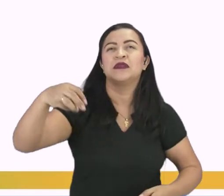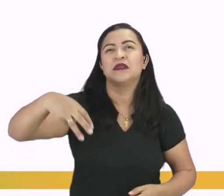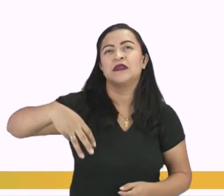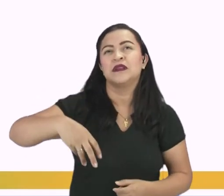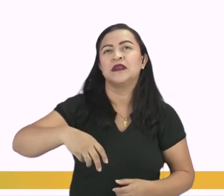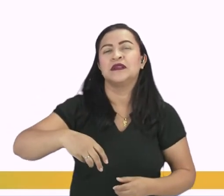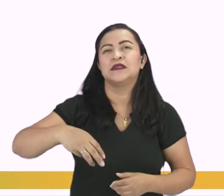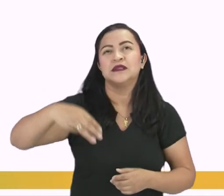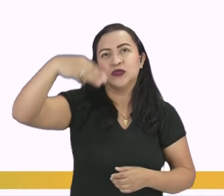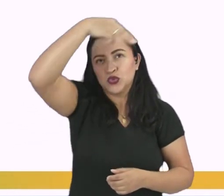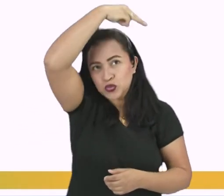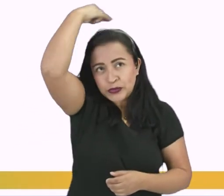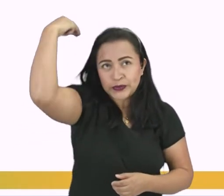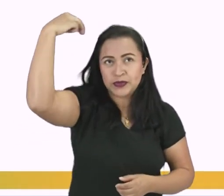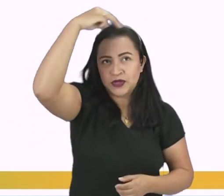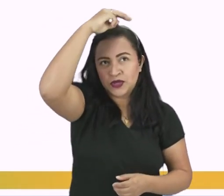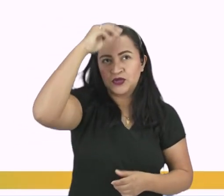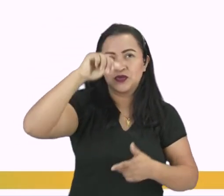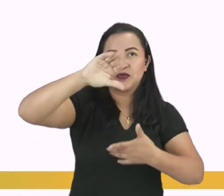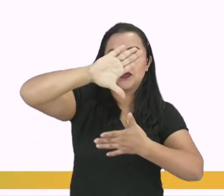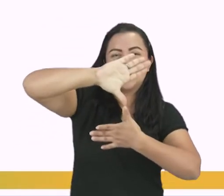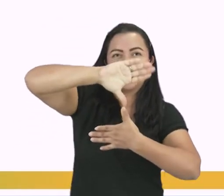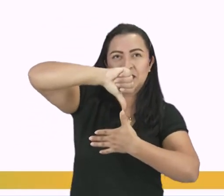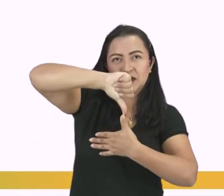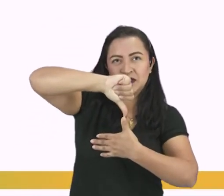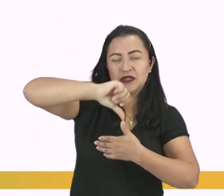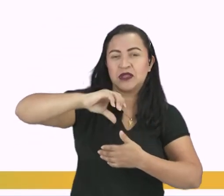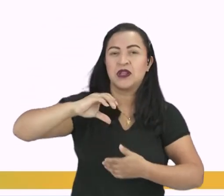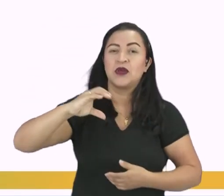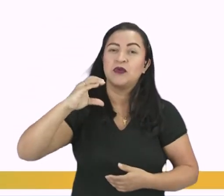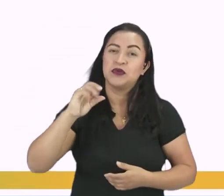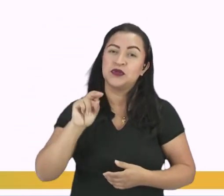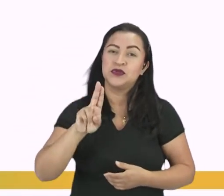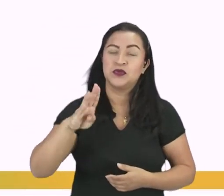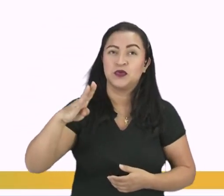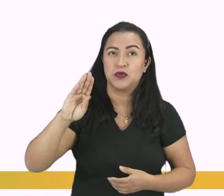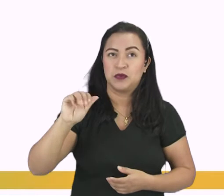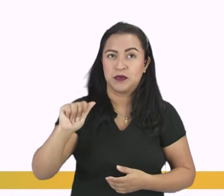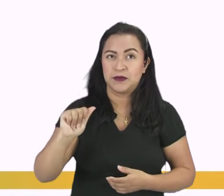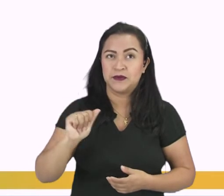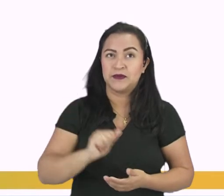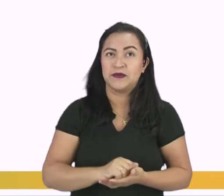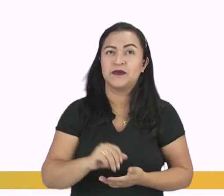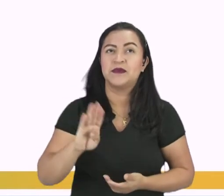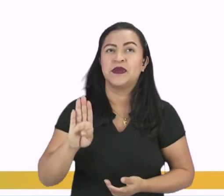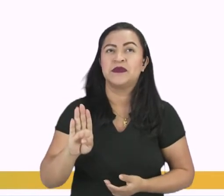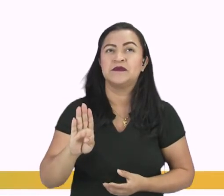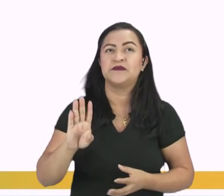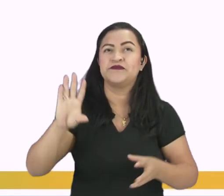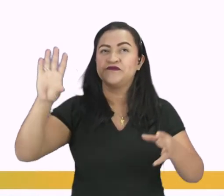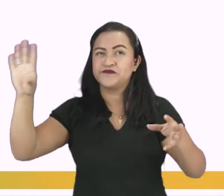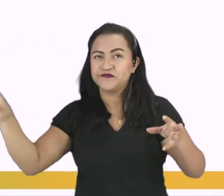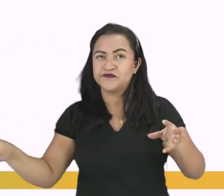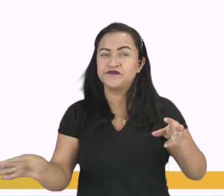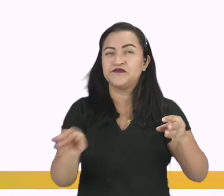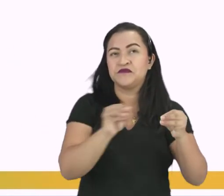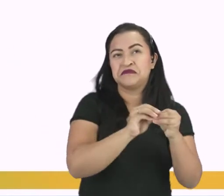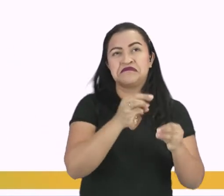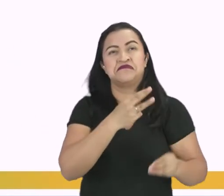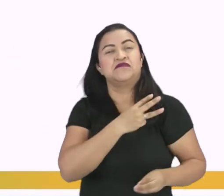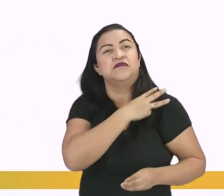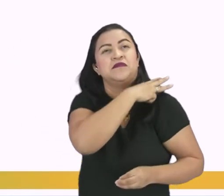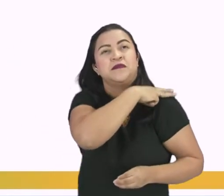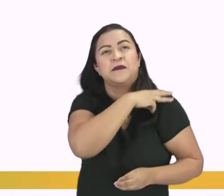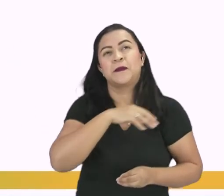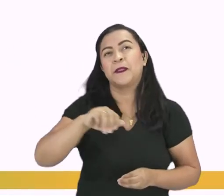da América Central e de Cuba. Letra B, anexação militar